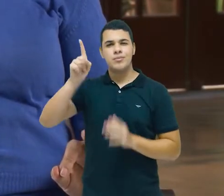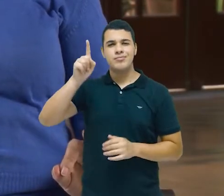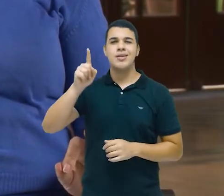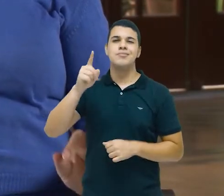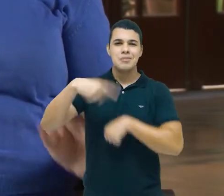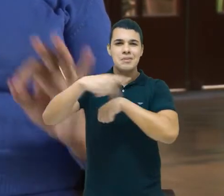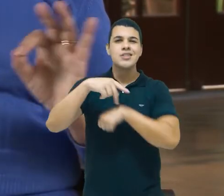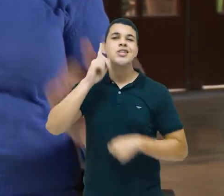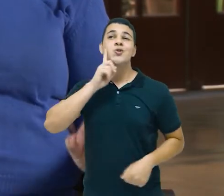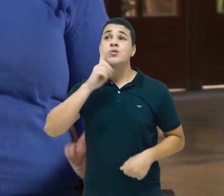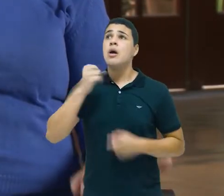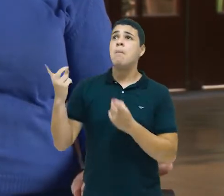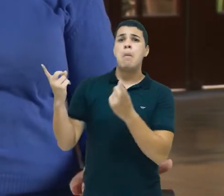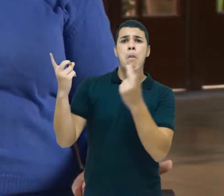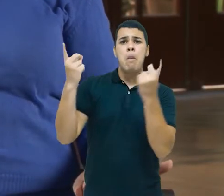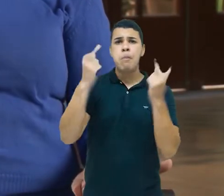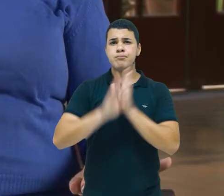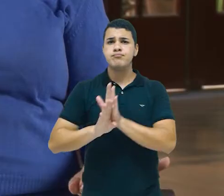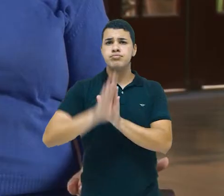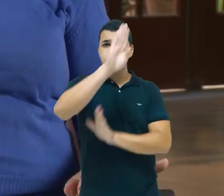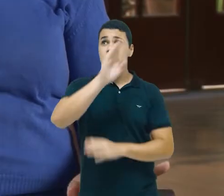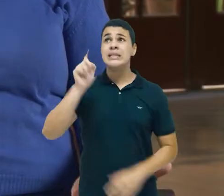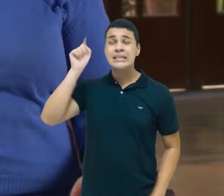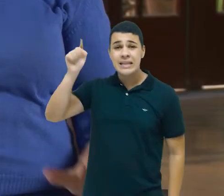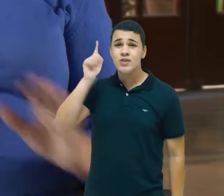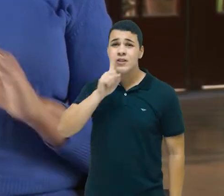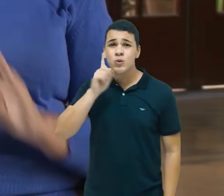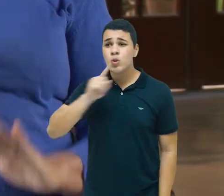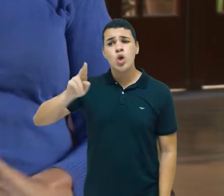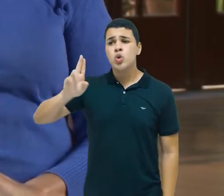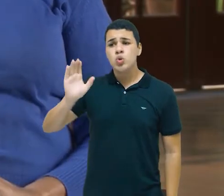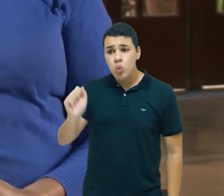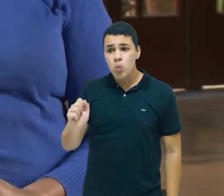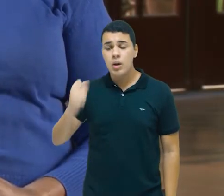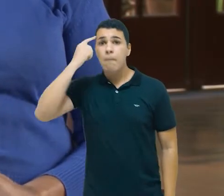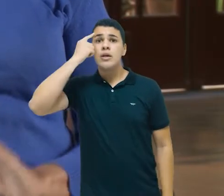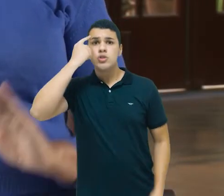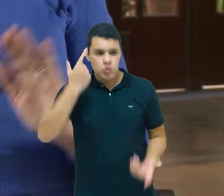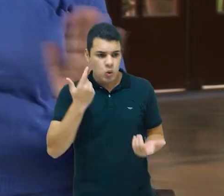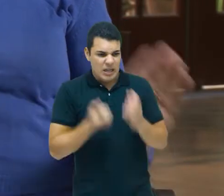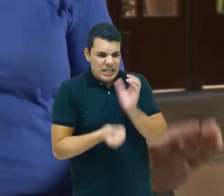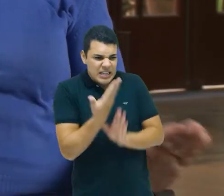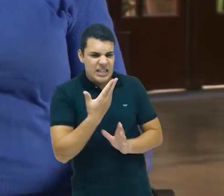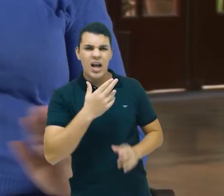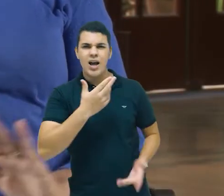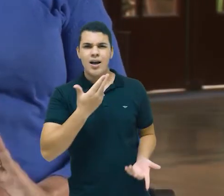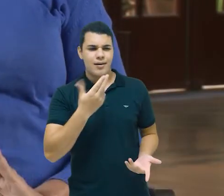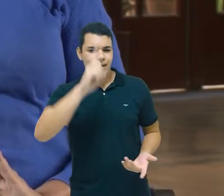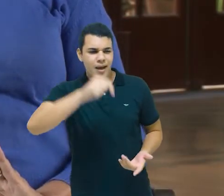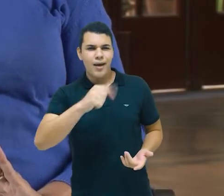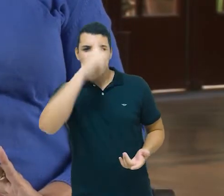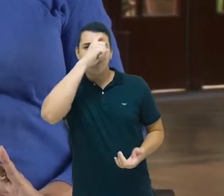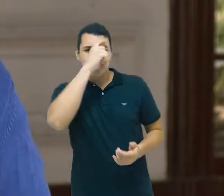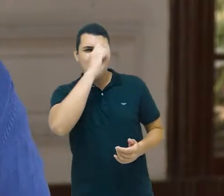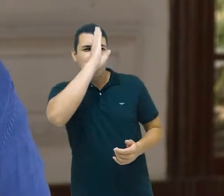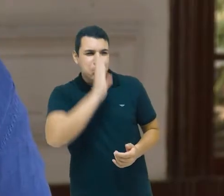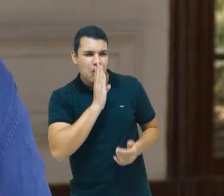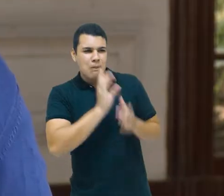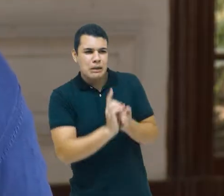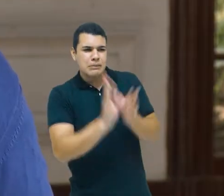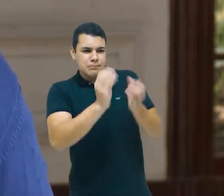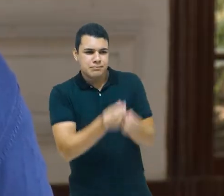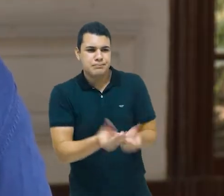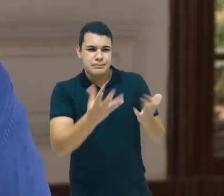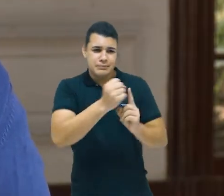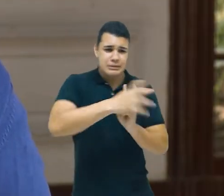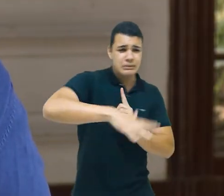Estados Unidos, que é um país que nunca caminhou para o SUS, nunca caminhou para um sistema universal de saúde,